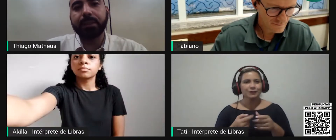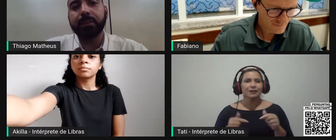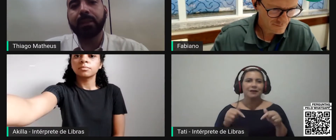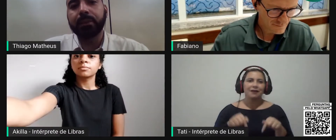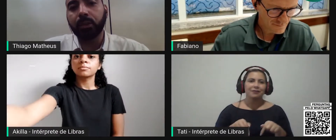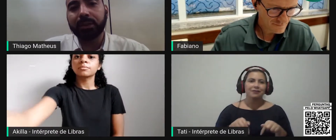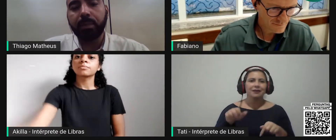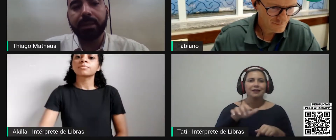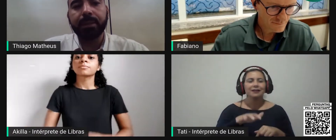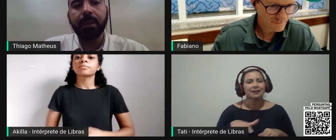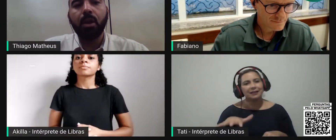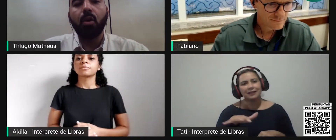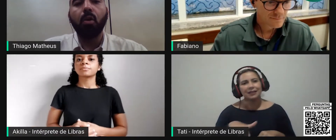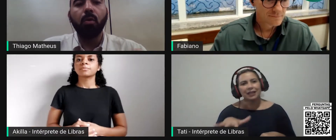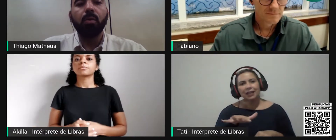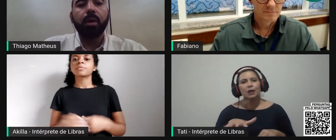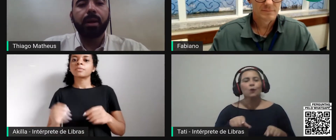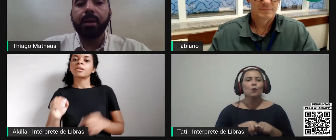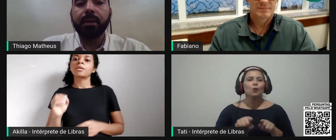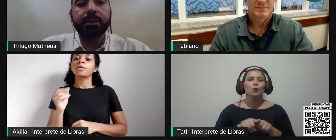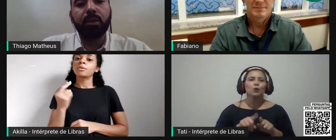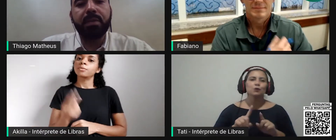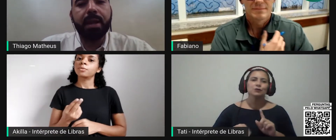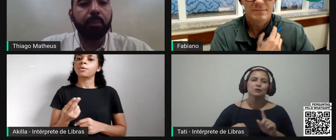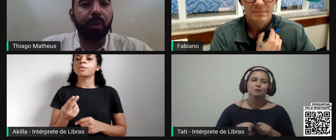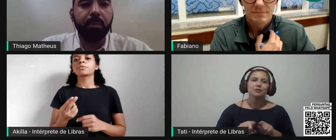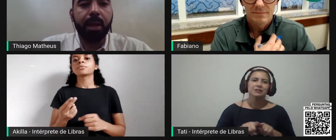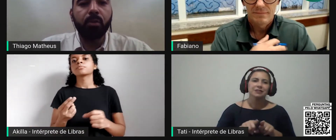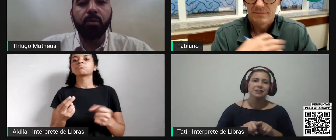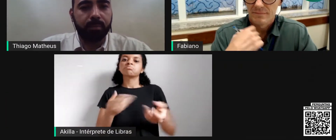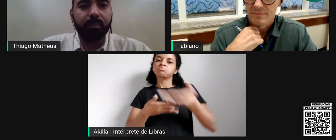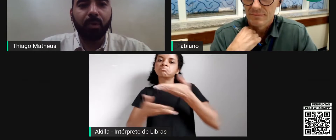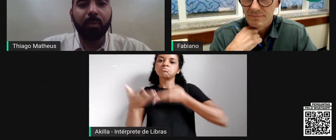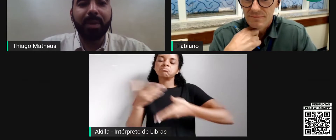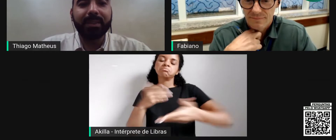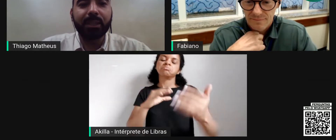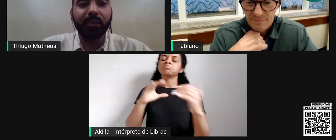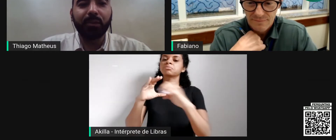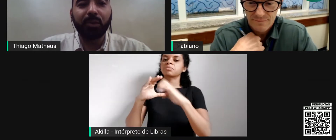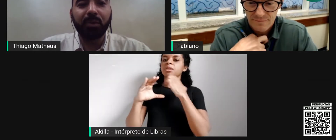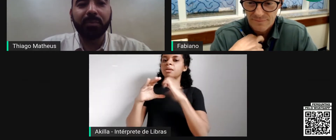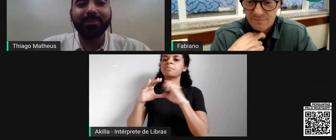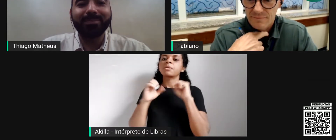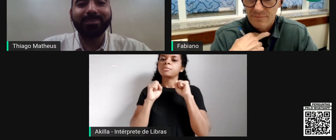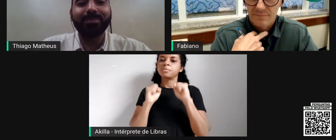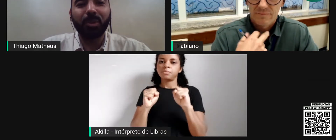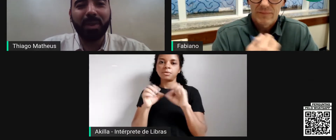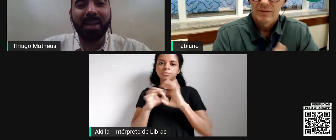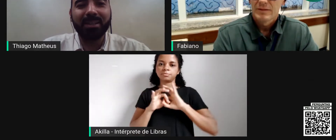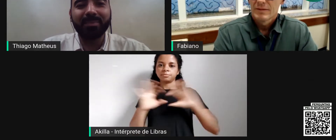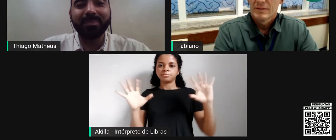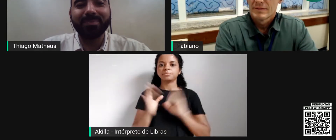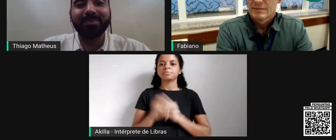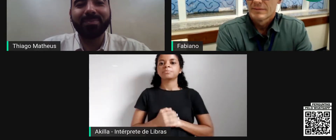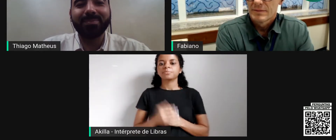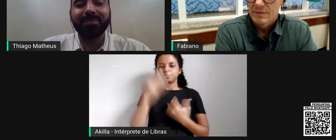no âmbito da nossa mesa ou sendo enviada por e-mail ou por mensagem no futuro. Muito obrigado.